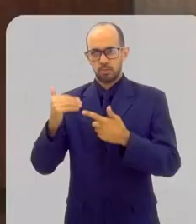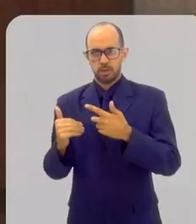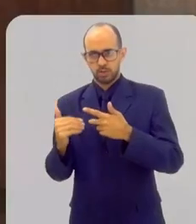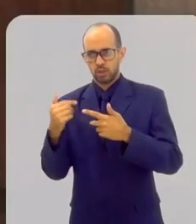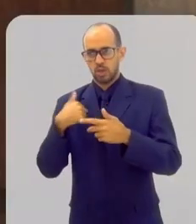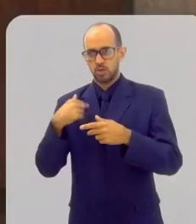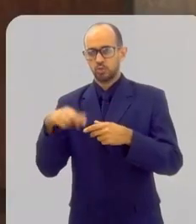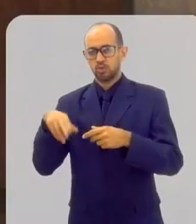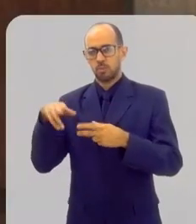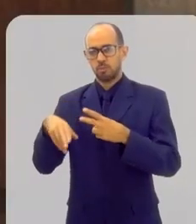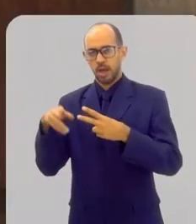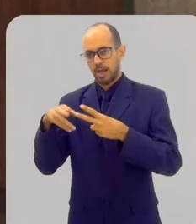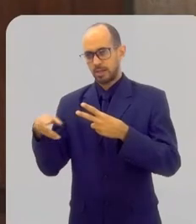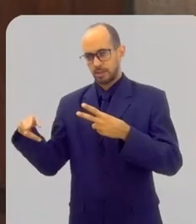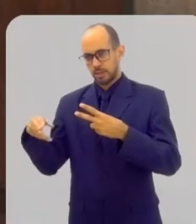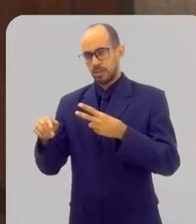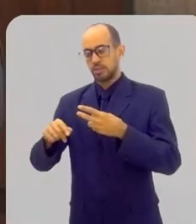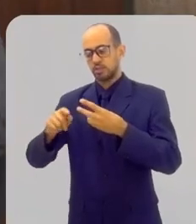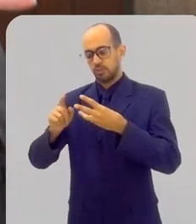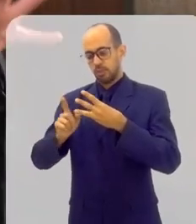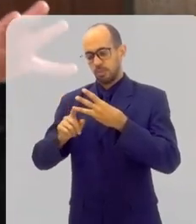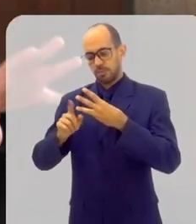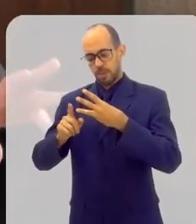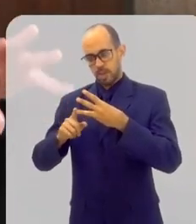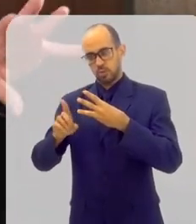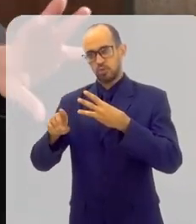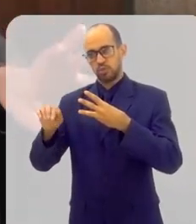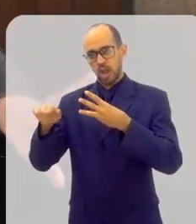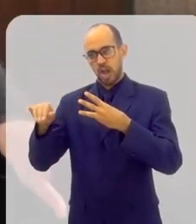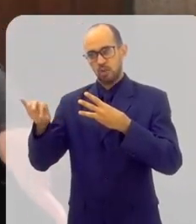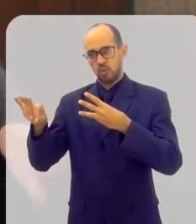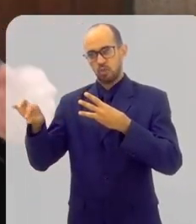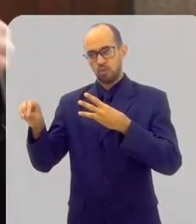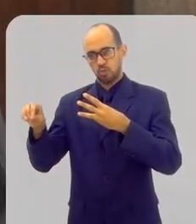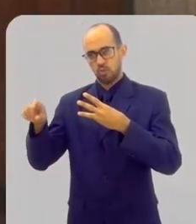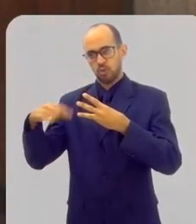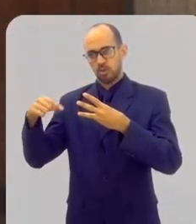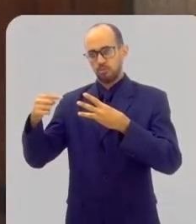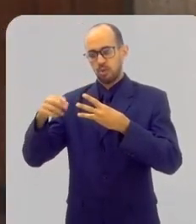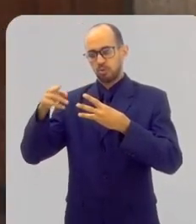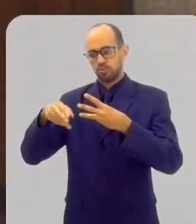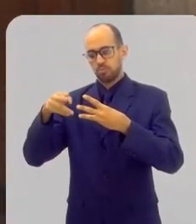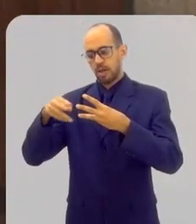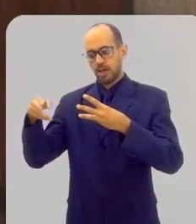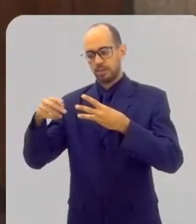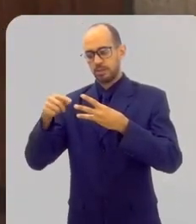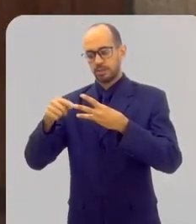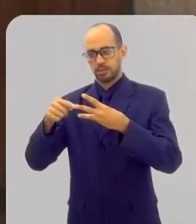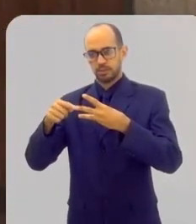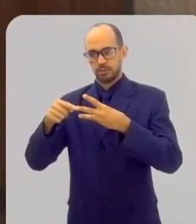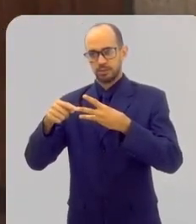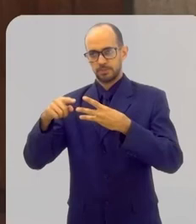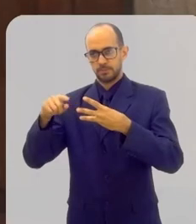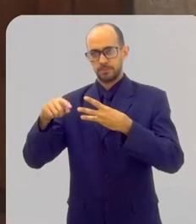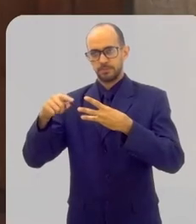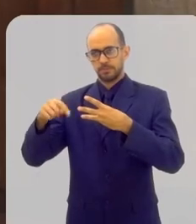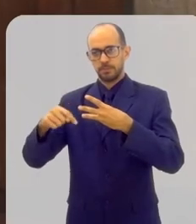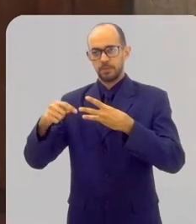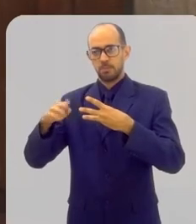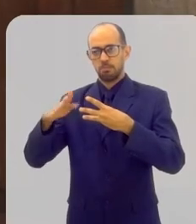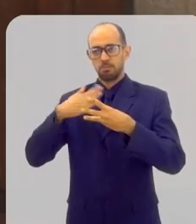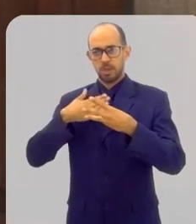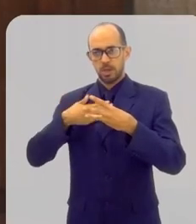Então, eu, por exemplo, que sou padre, recebi o primeiro grau, que é o diaconado, e depois o segundo grau, presbítero, padre.